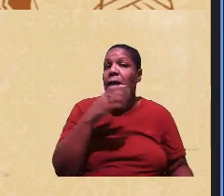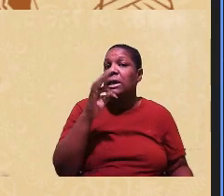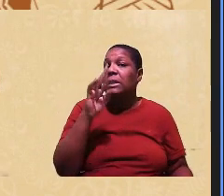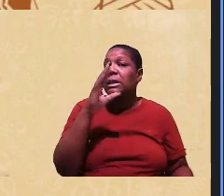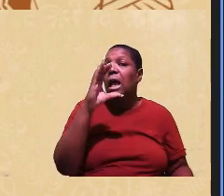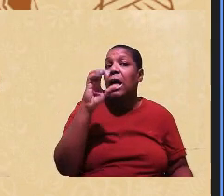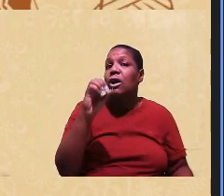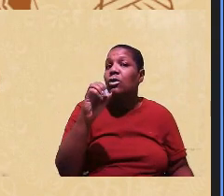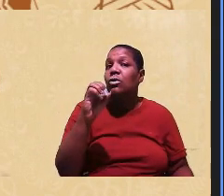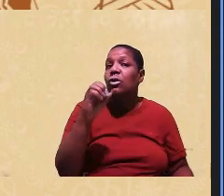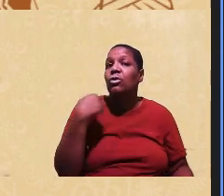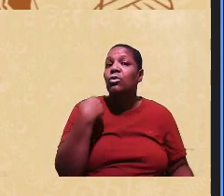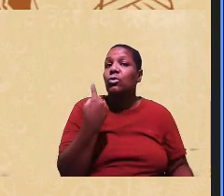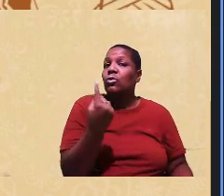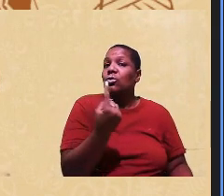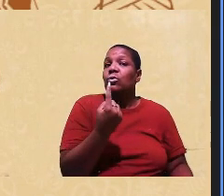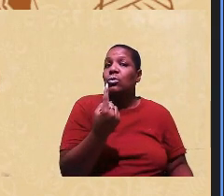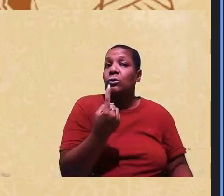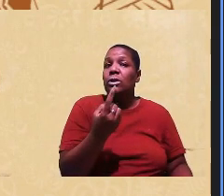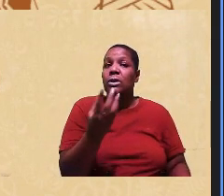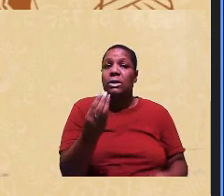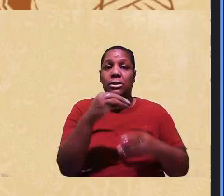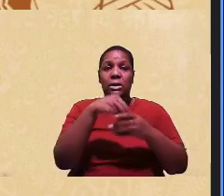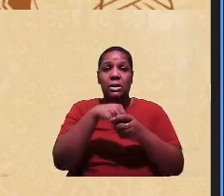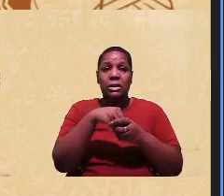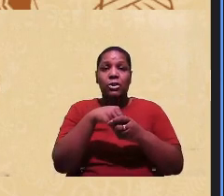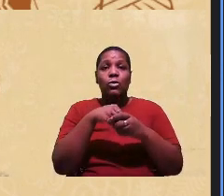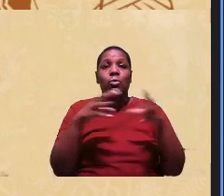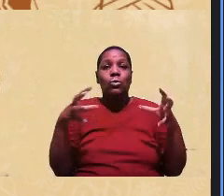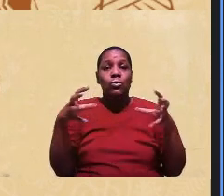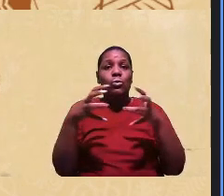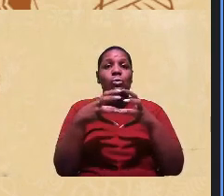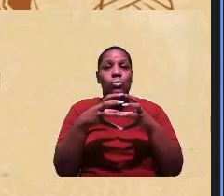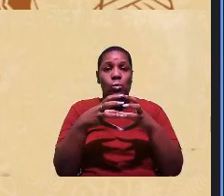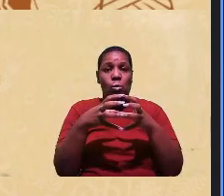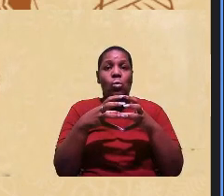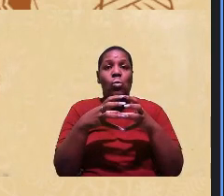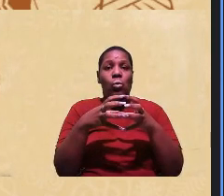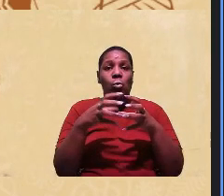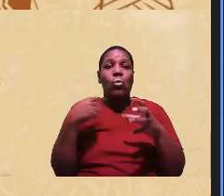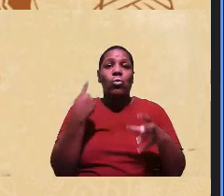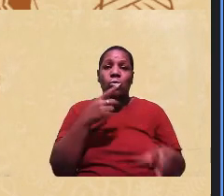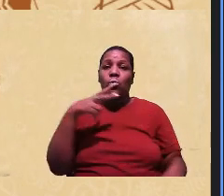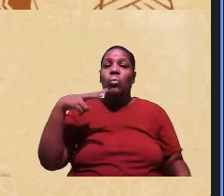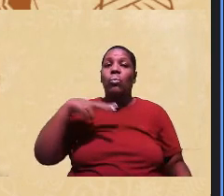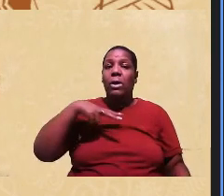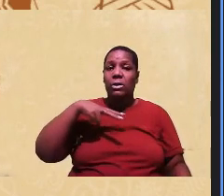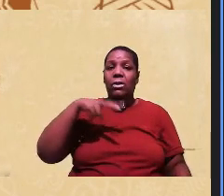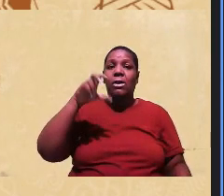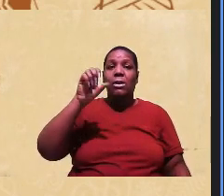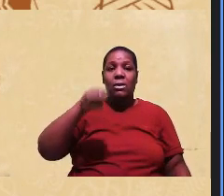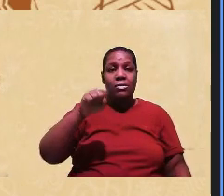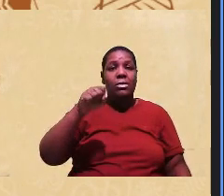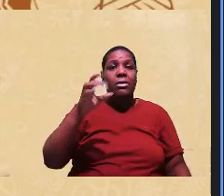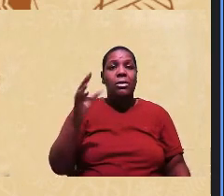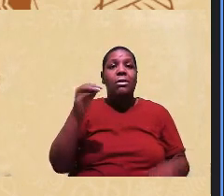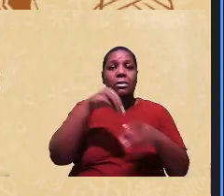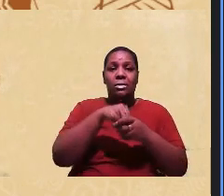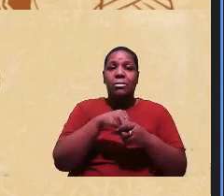singularidade dentro de um coletivo as nossas particularidades a gente